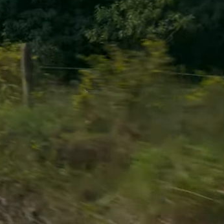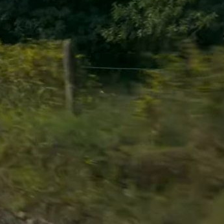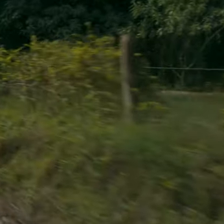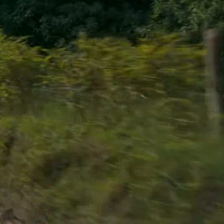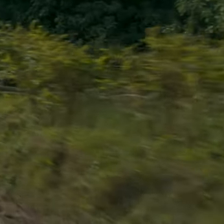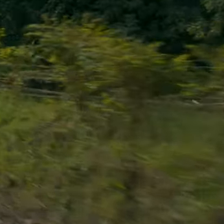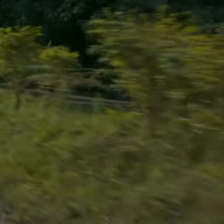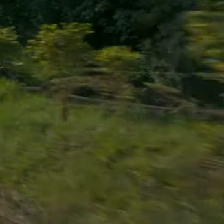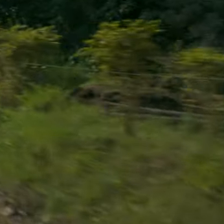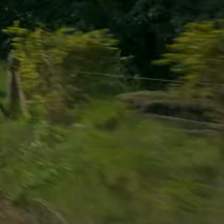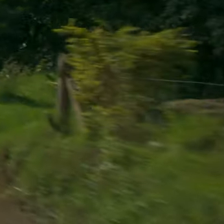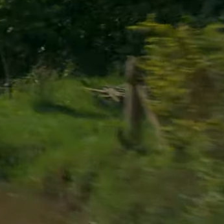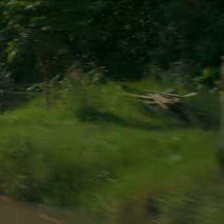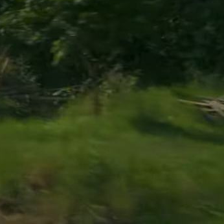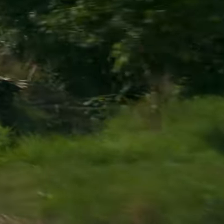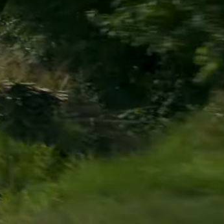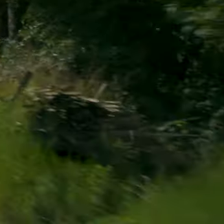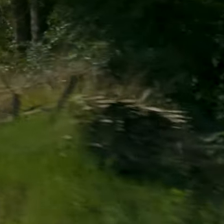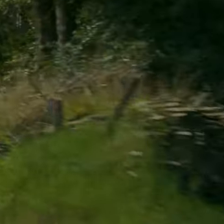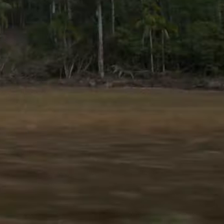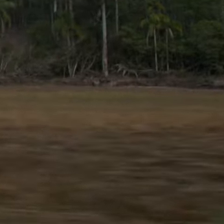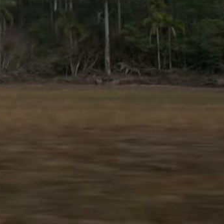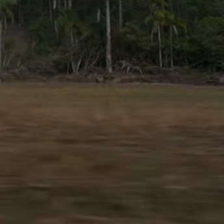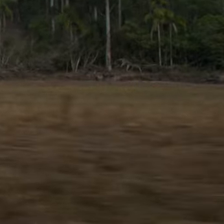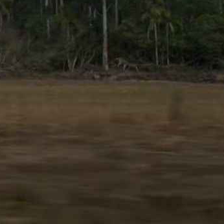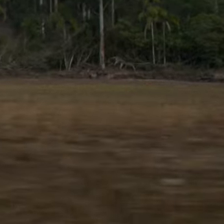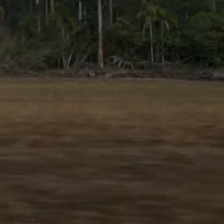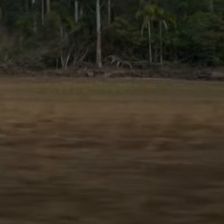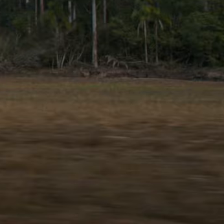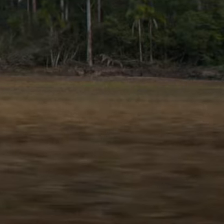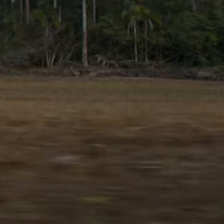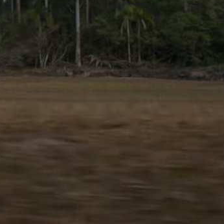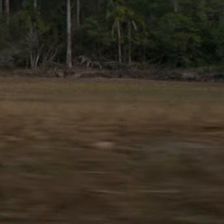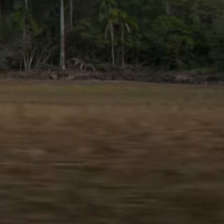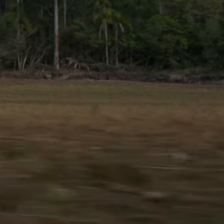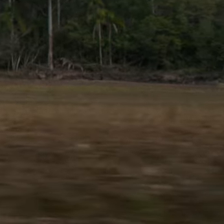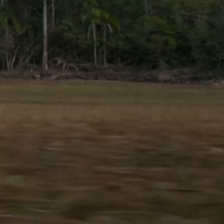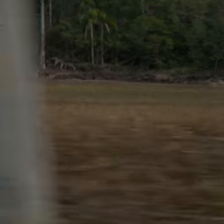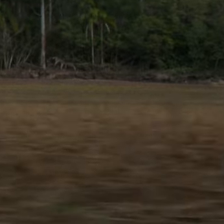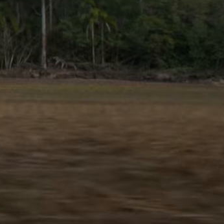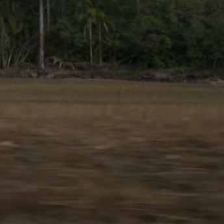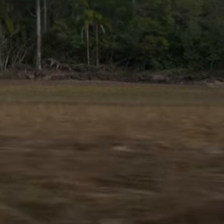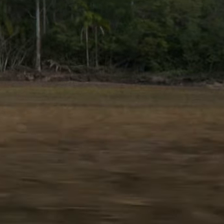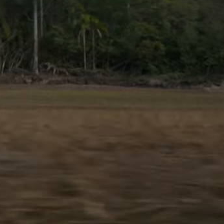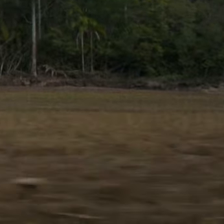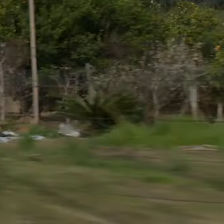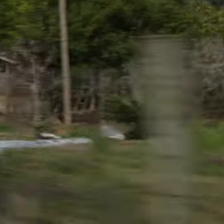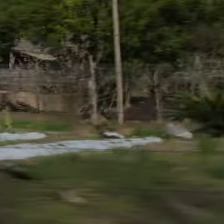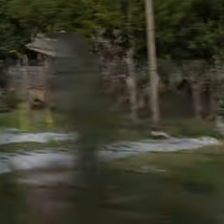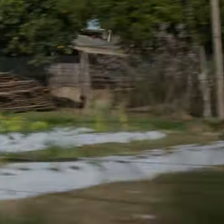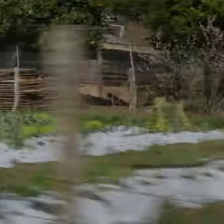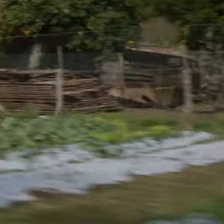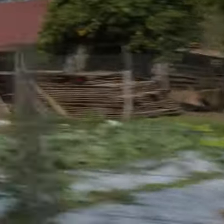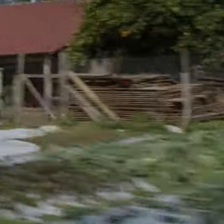Eles andam com o carro Por uma estrada de chão Outro carro E o ciclista Passam no sentido contrário Um homem trabalha na terra